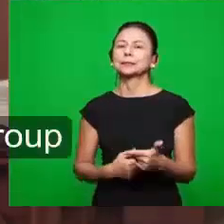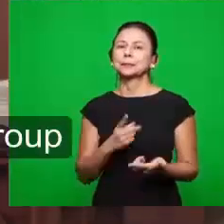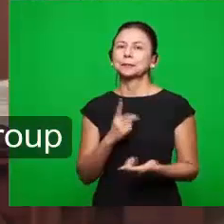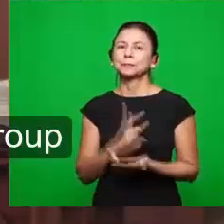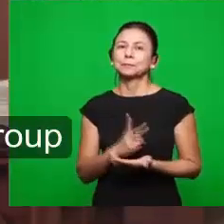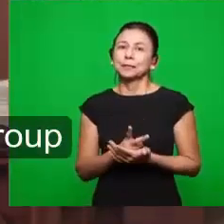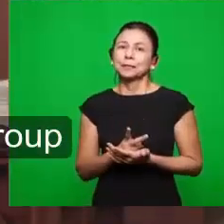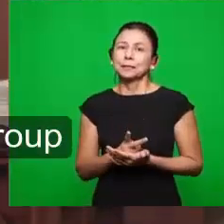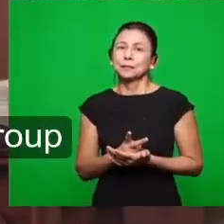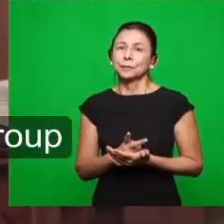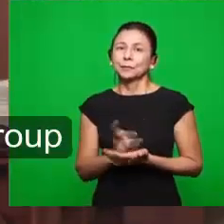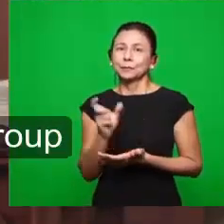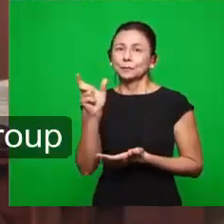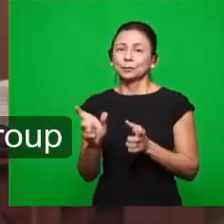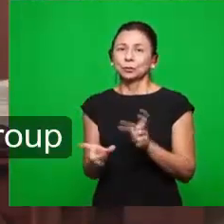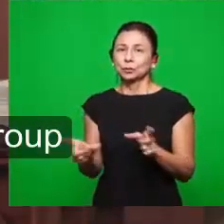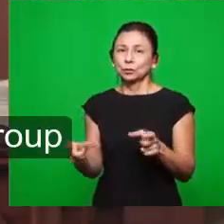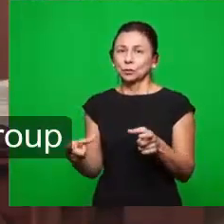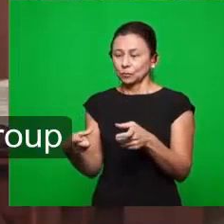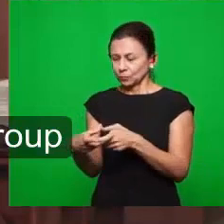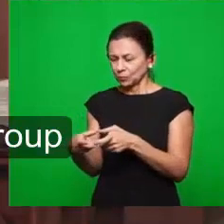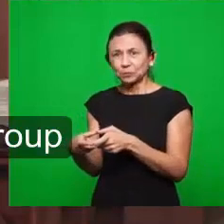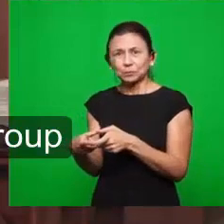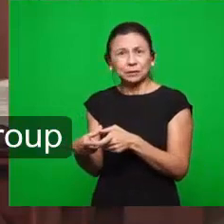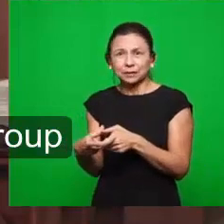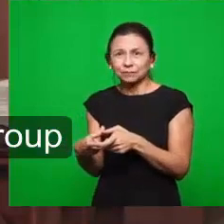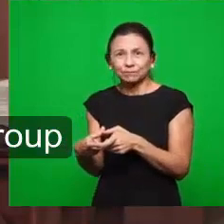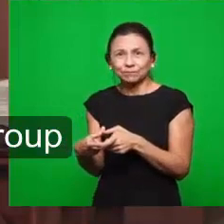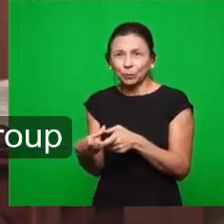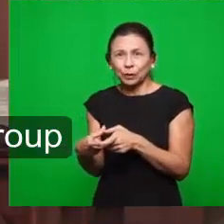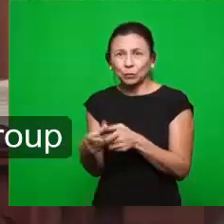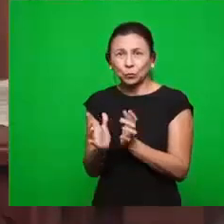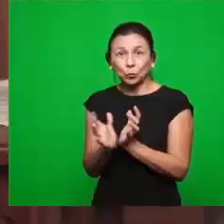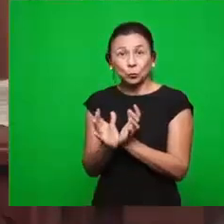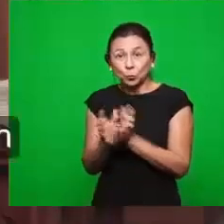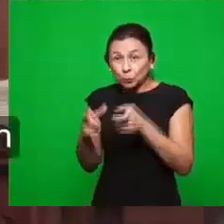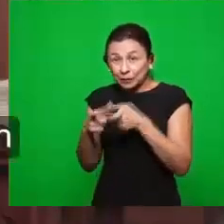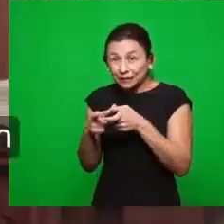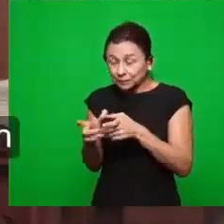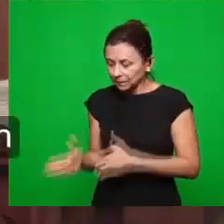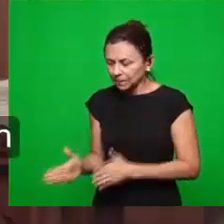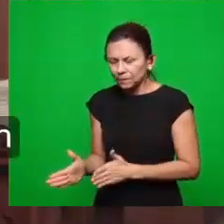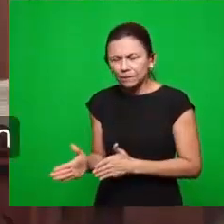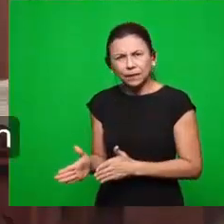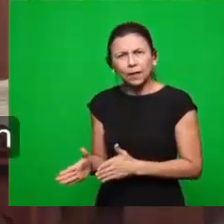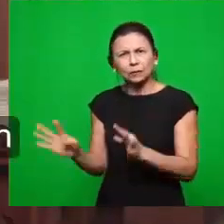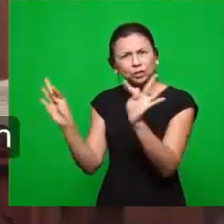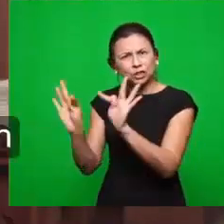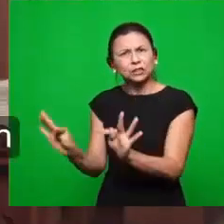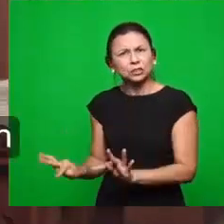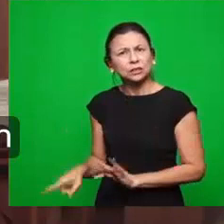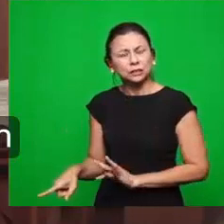serem tão poucos. Eram restantes, eram um grupo fiel. Então, esse grupo fiel